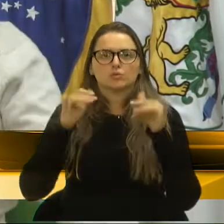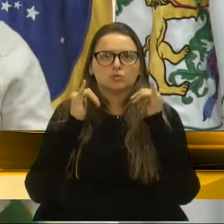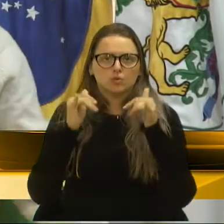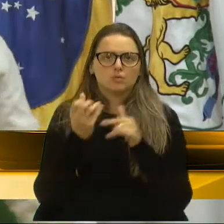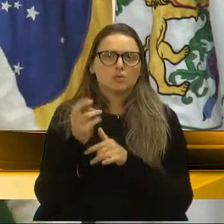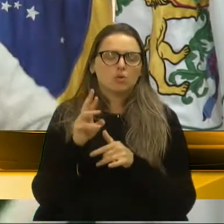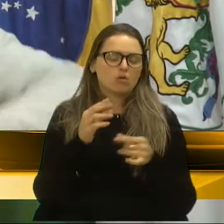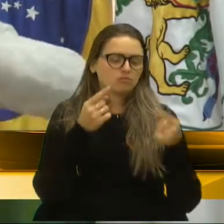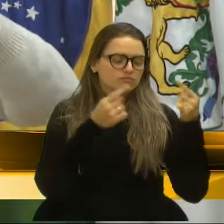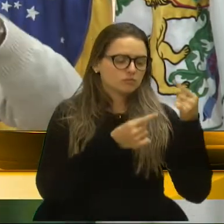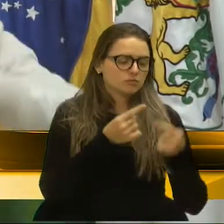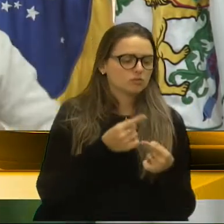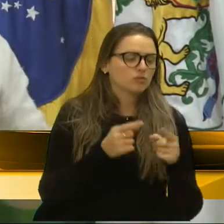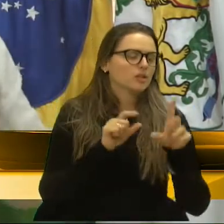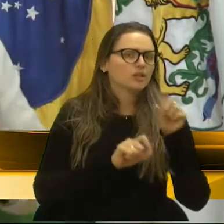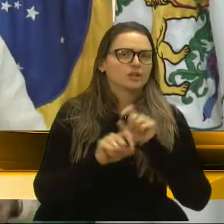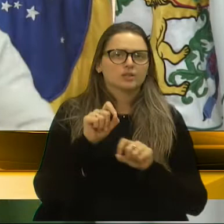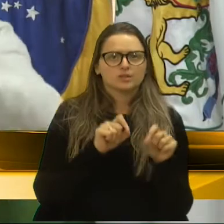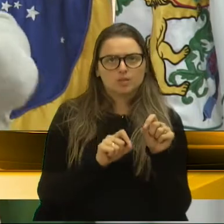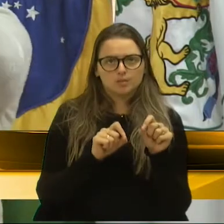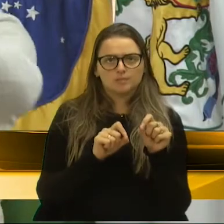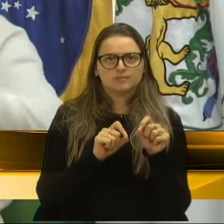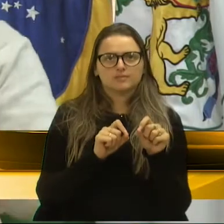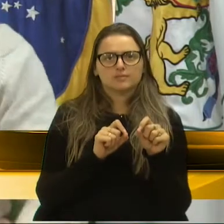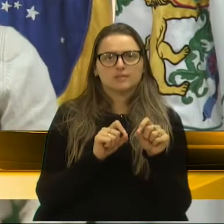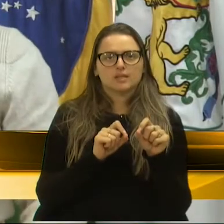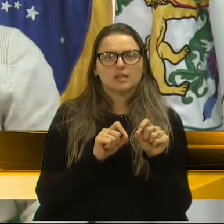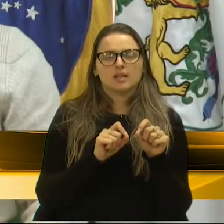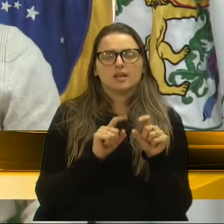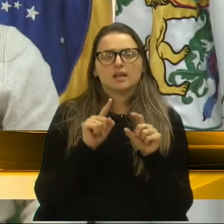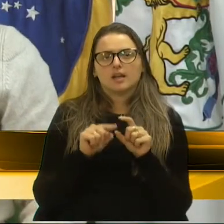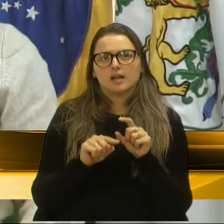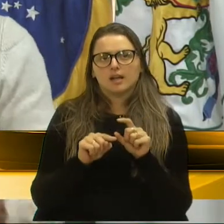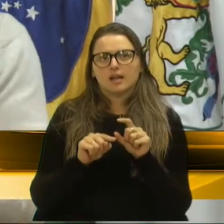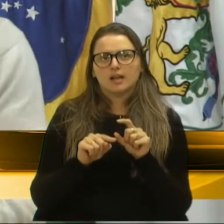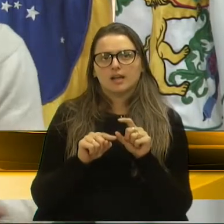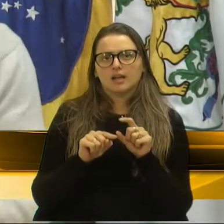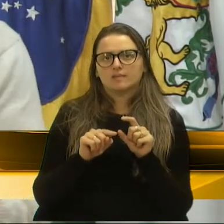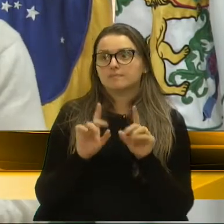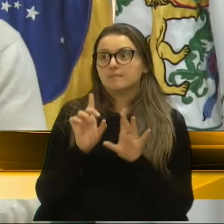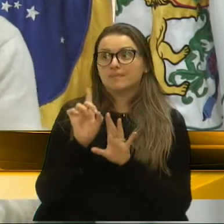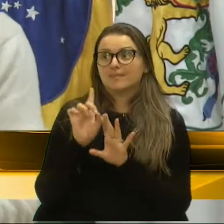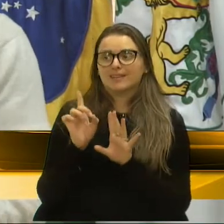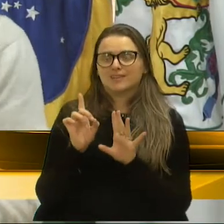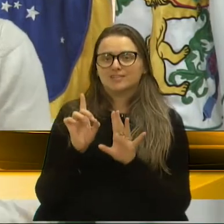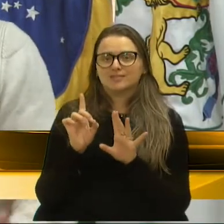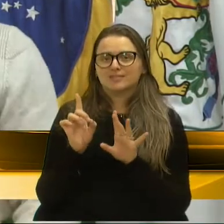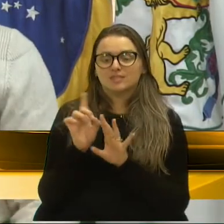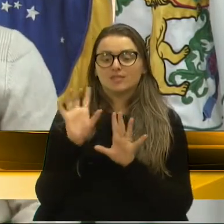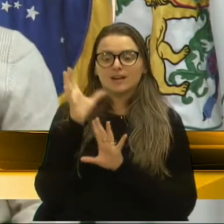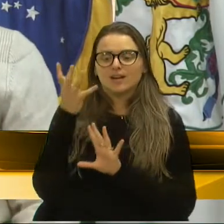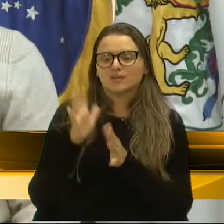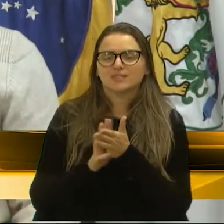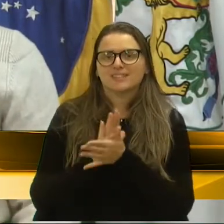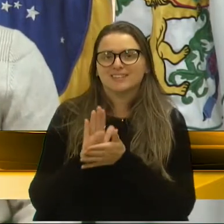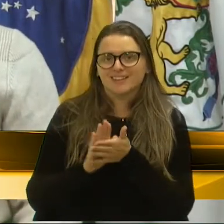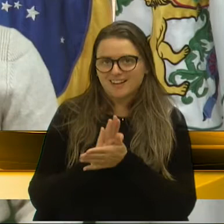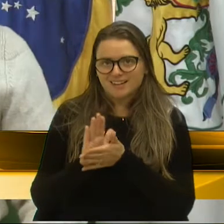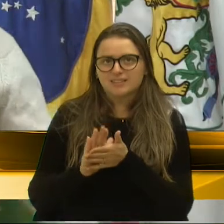sabe, lá Isenção, vai saber, não é isso que passa na minha cabeça, de SS Kenyon, não vai acontecer isso,